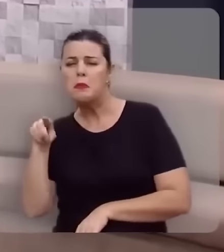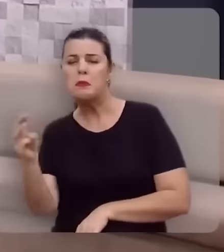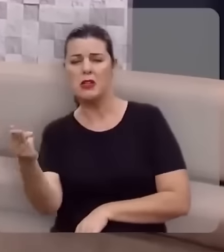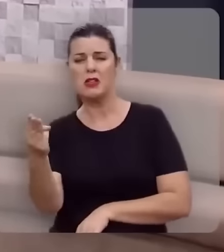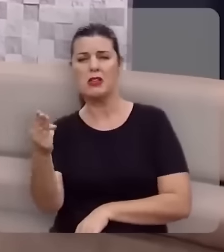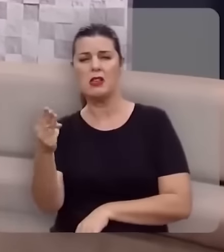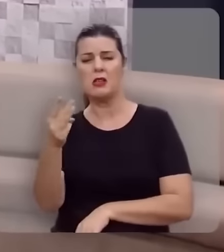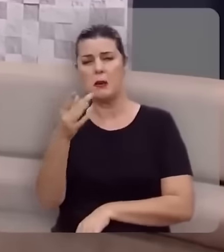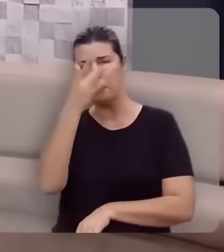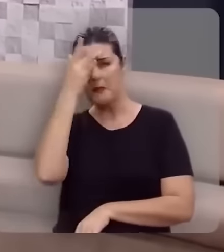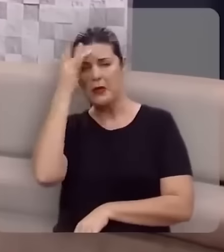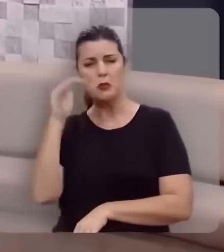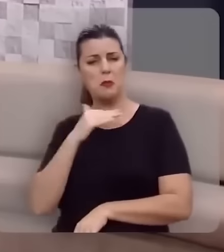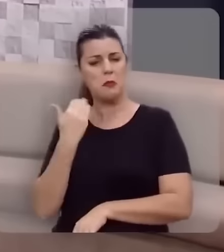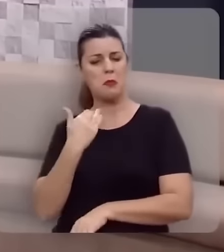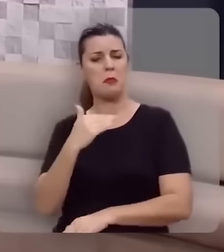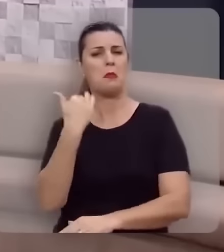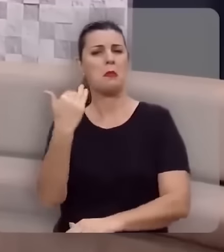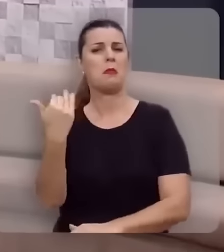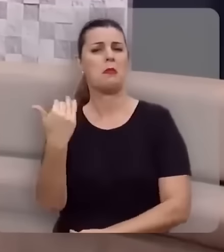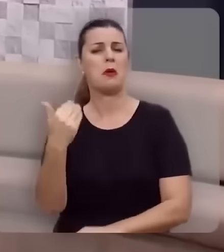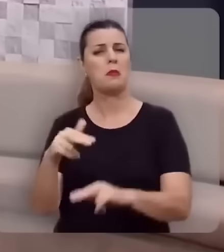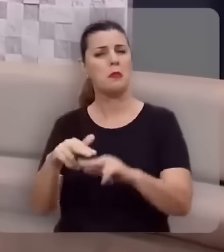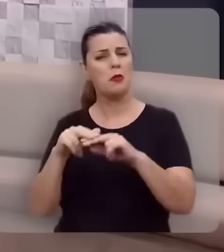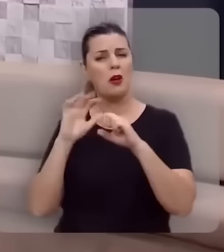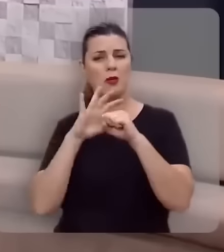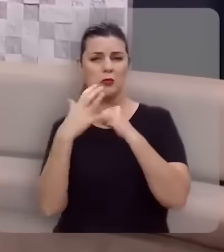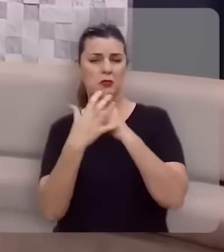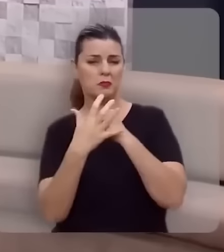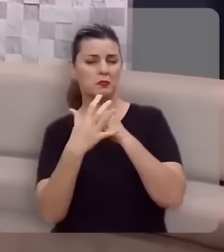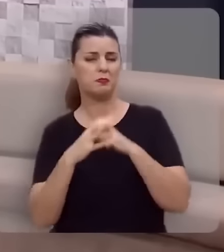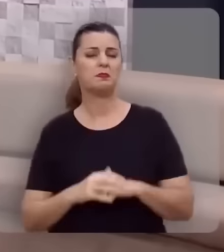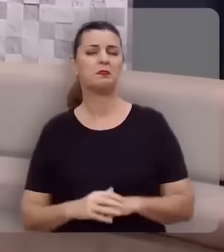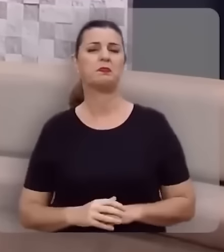de pessoas mortas pela covid-19.